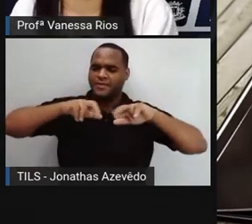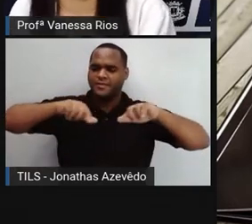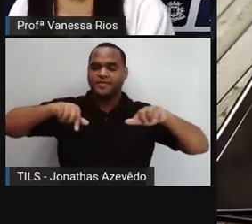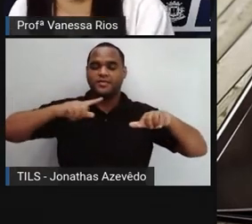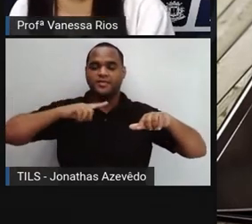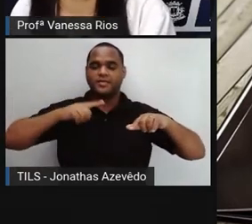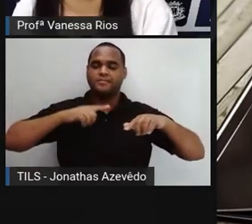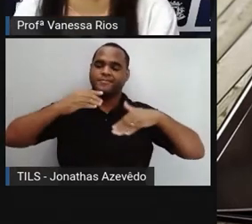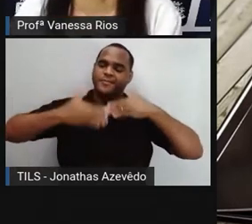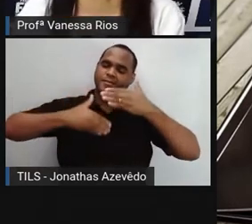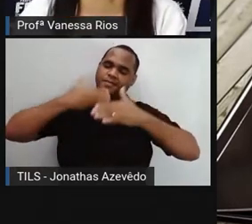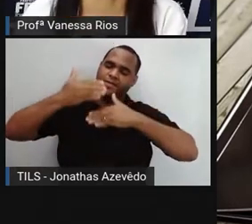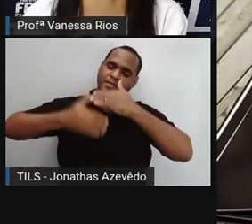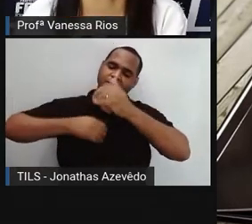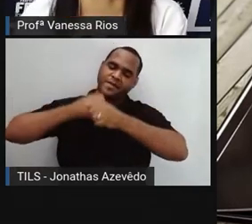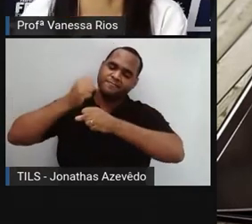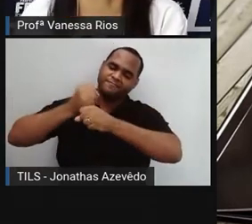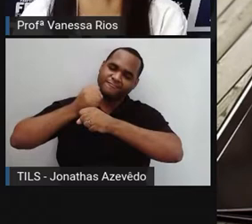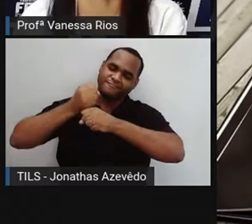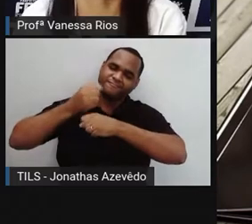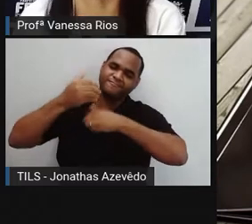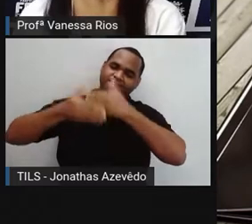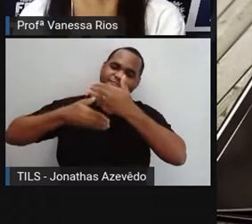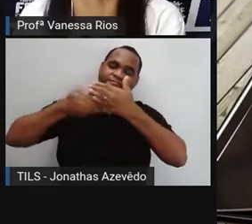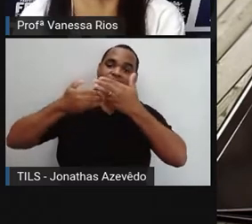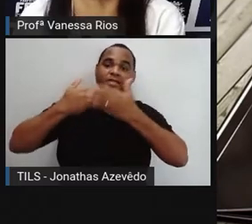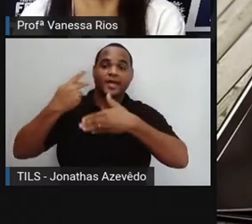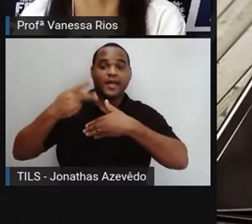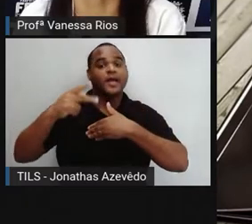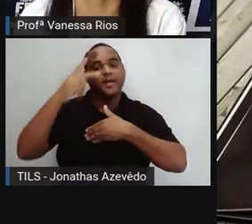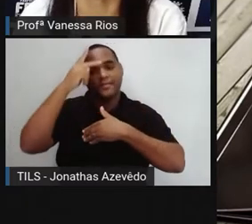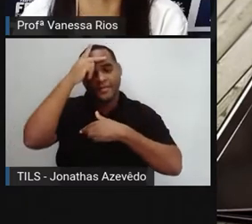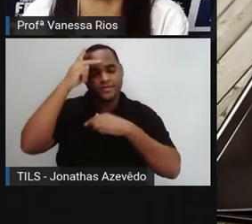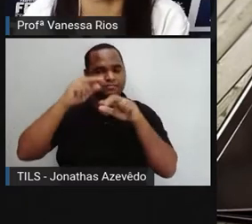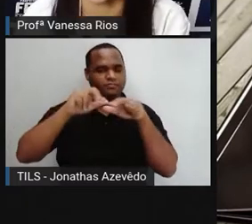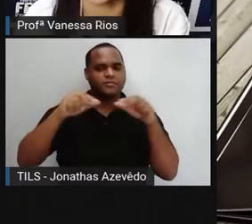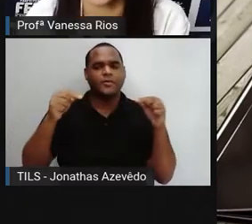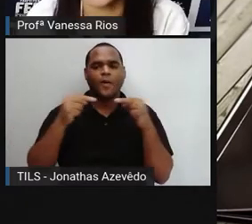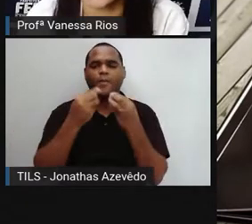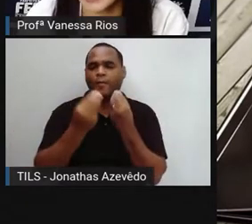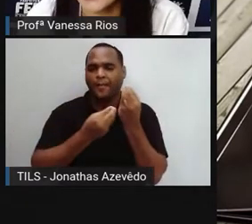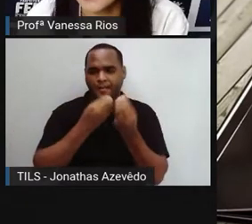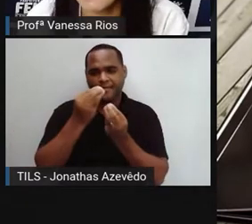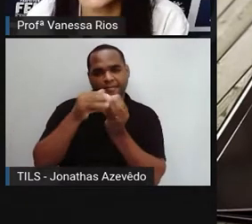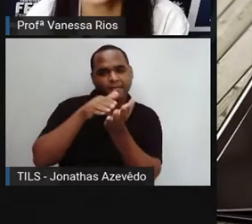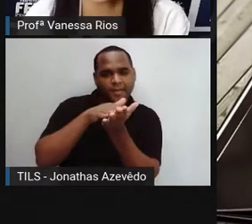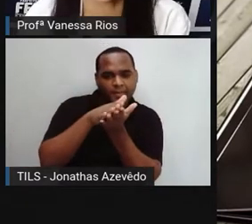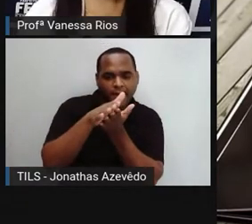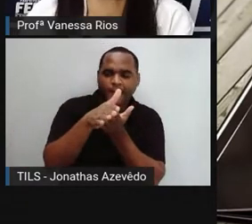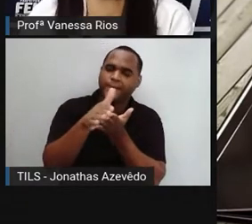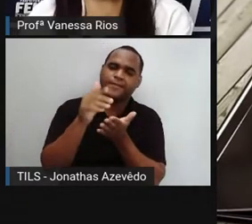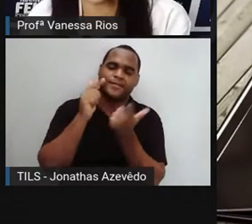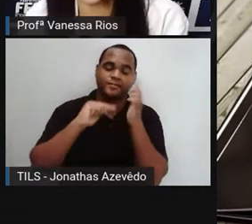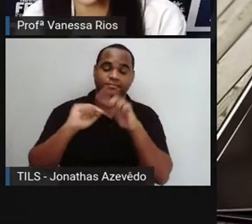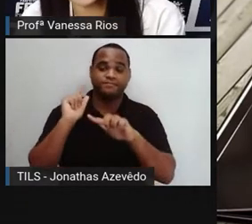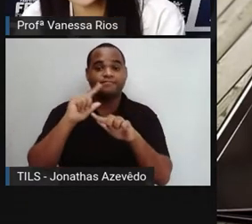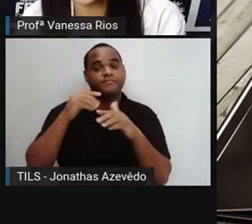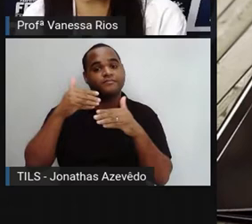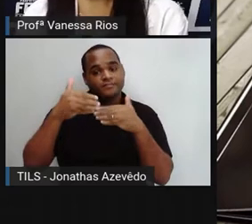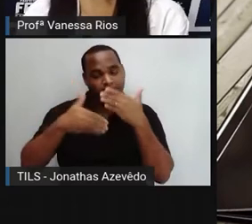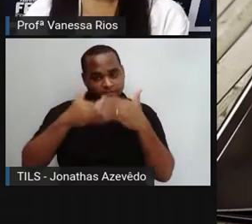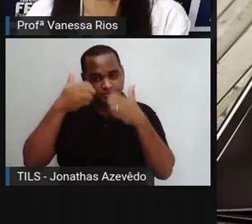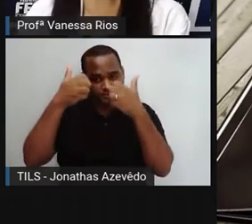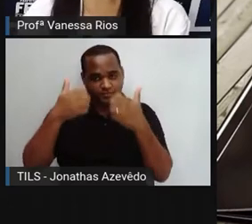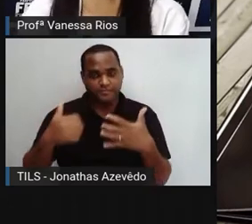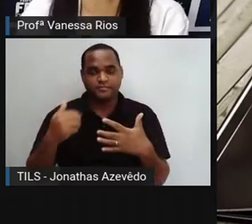passar do tempo, mas elas chegavam às mãos das pessoas de forma impressa, no papel. E aí, a partir disso,